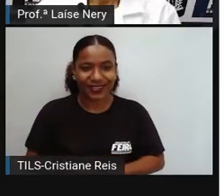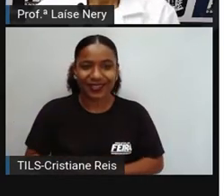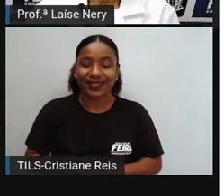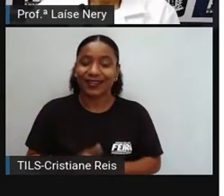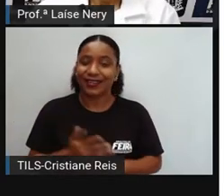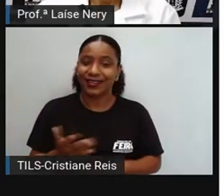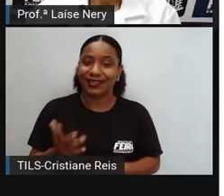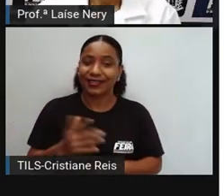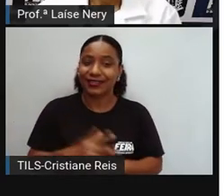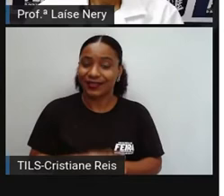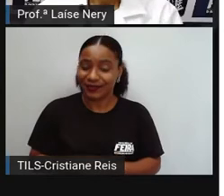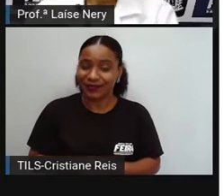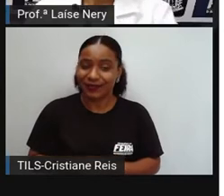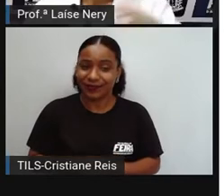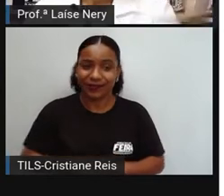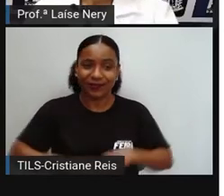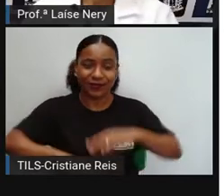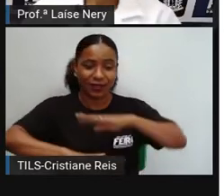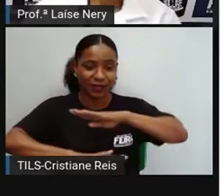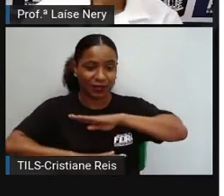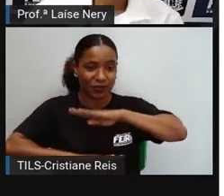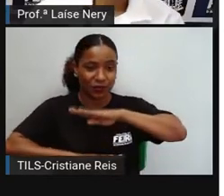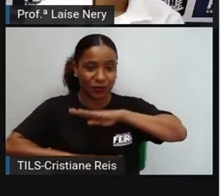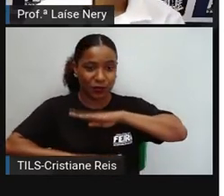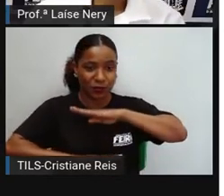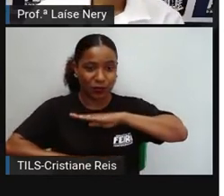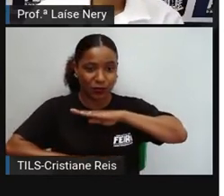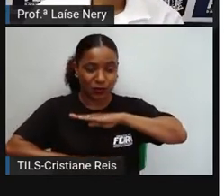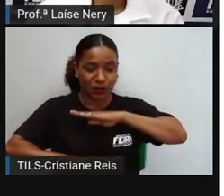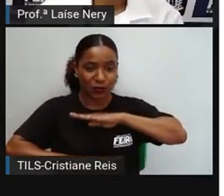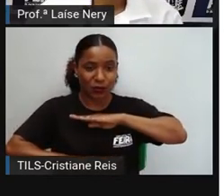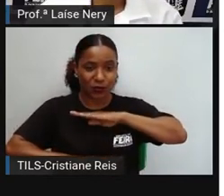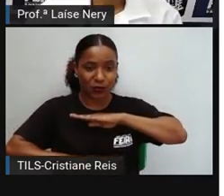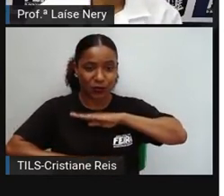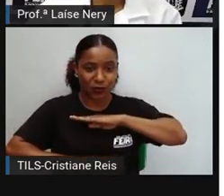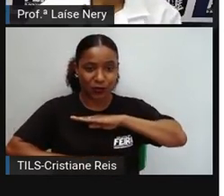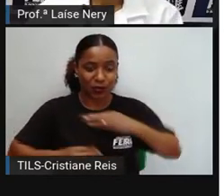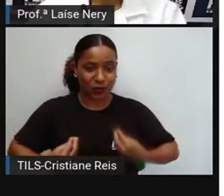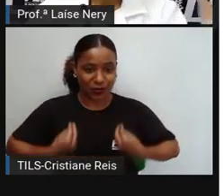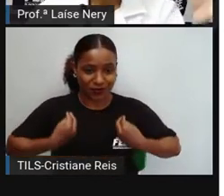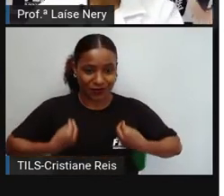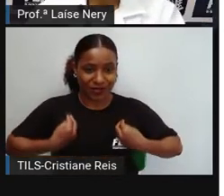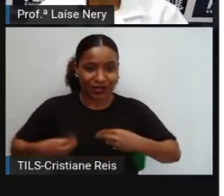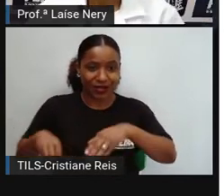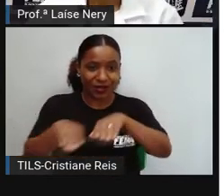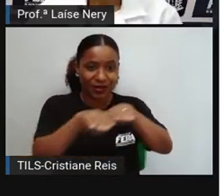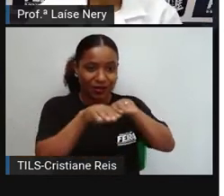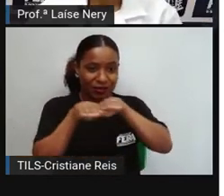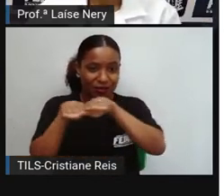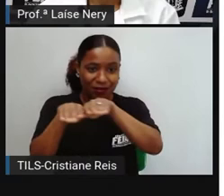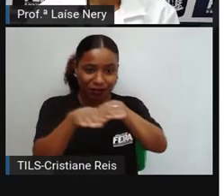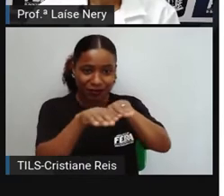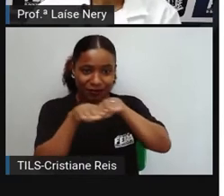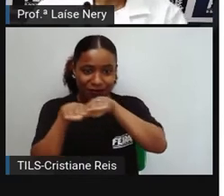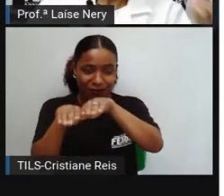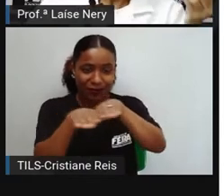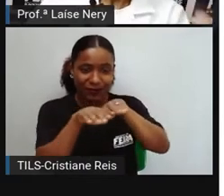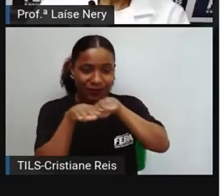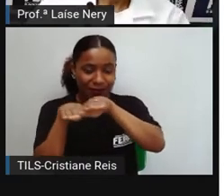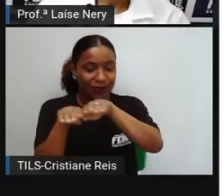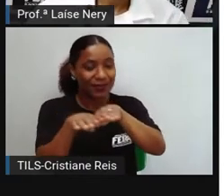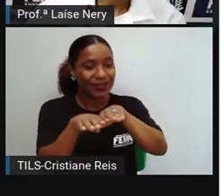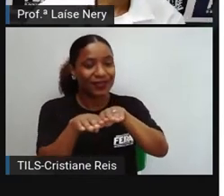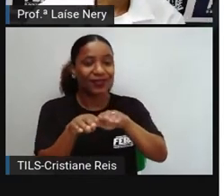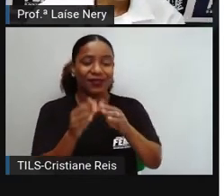que é o corpo padrão para os seres humanos, que é o corpo que é estudado,